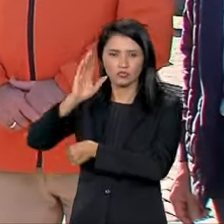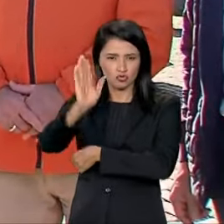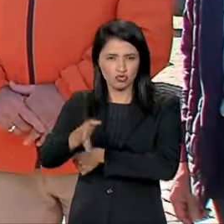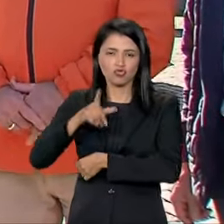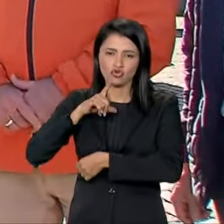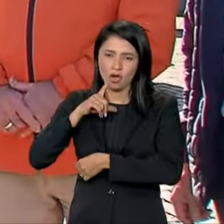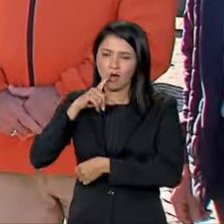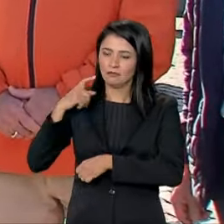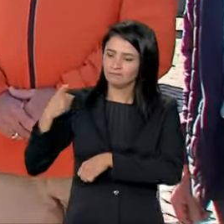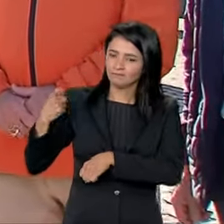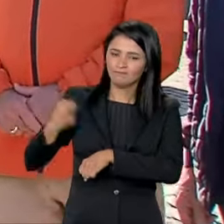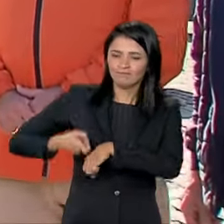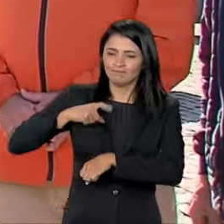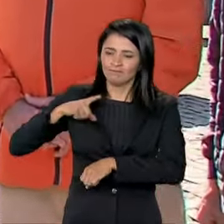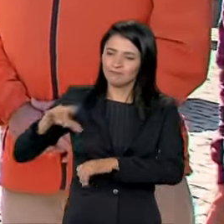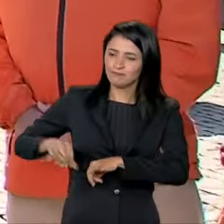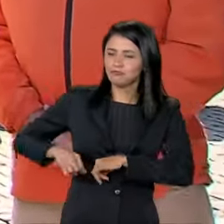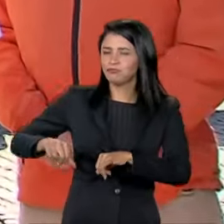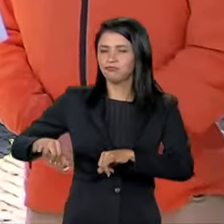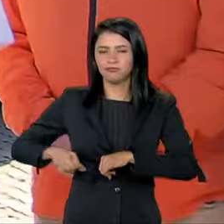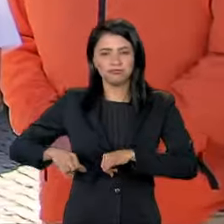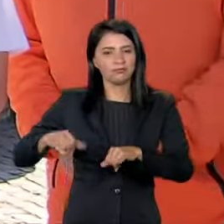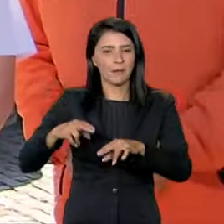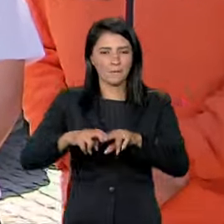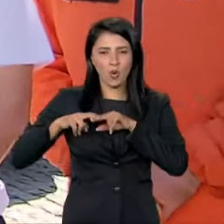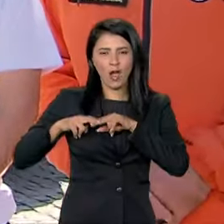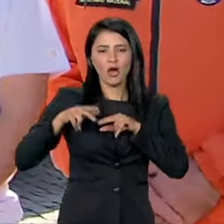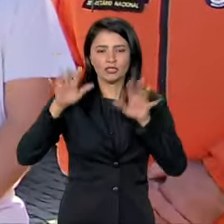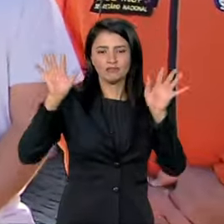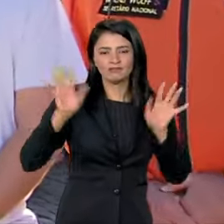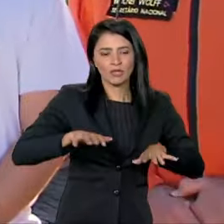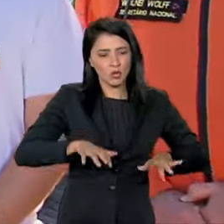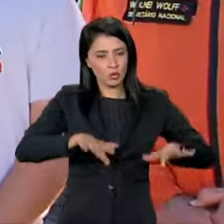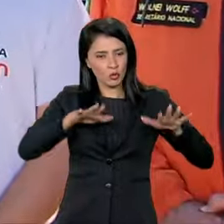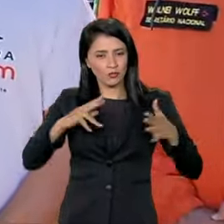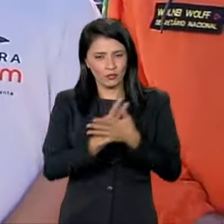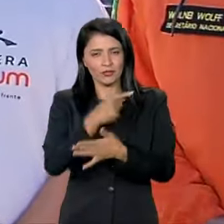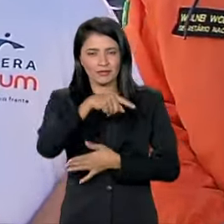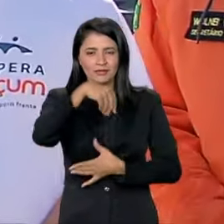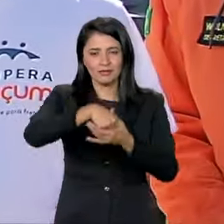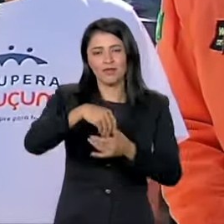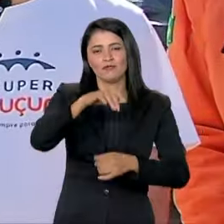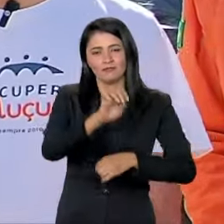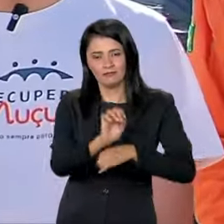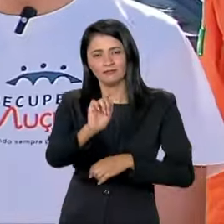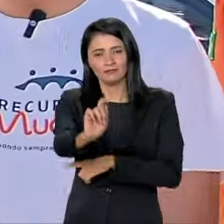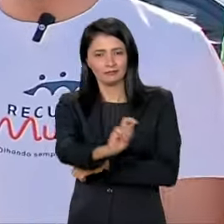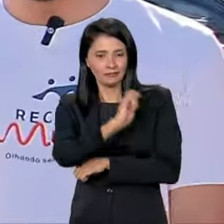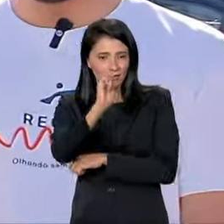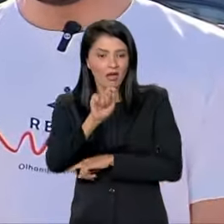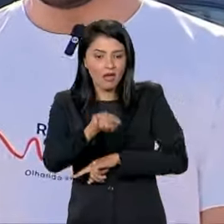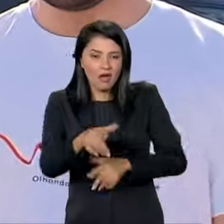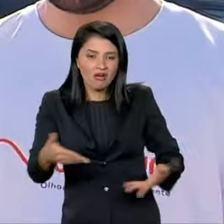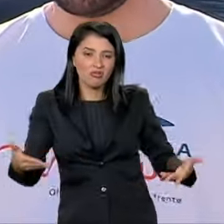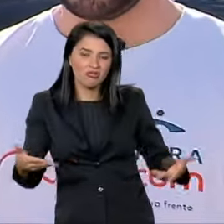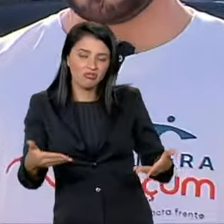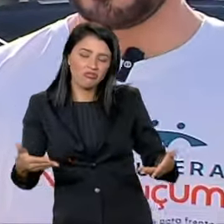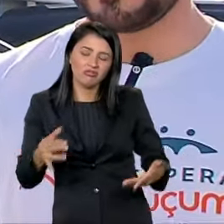duramente castigada pelas enchentes que ocorreram no nosso estado e que agora, infelizmente,